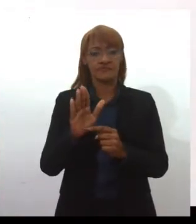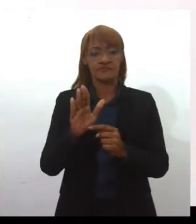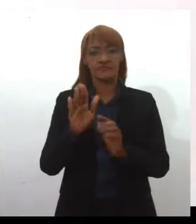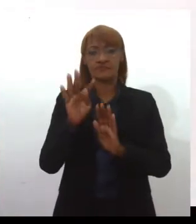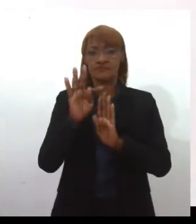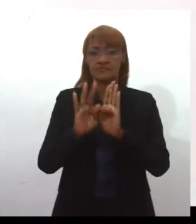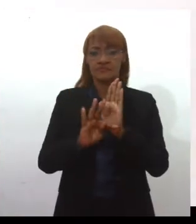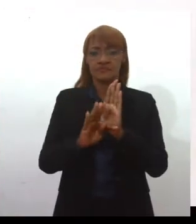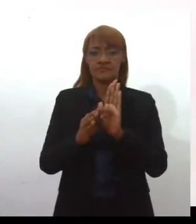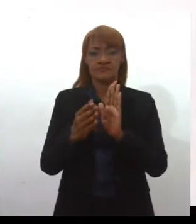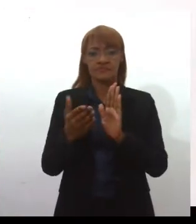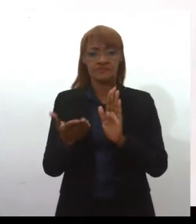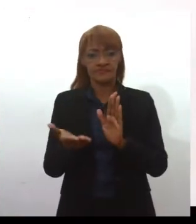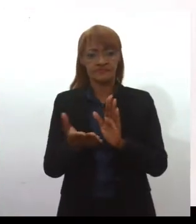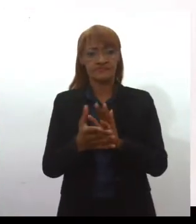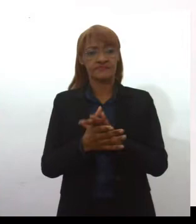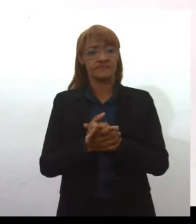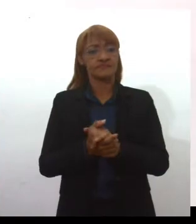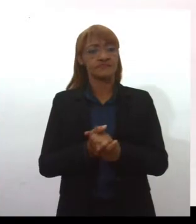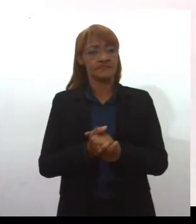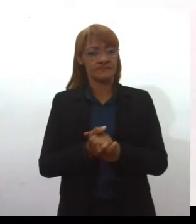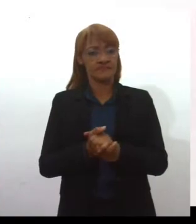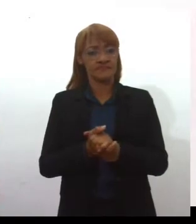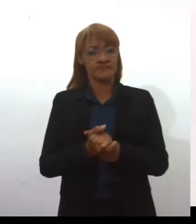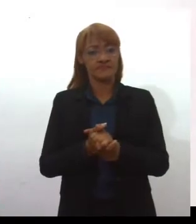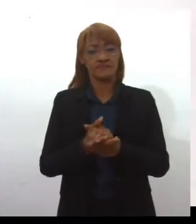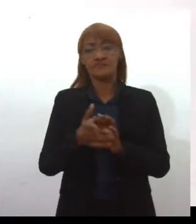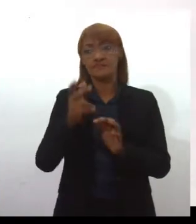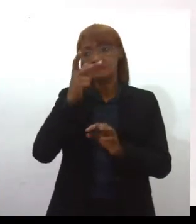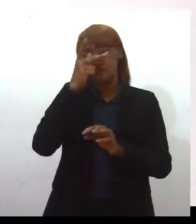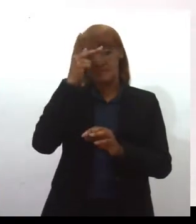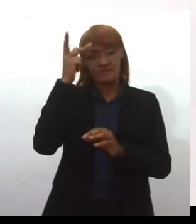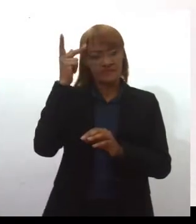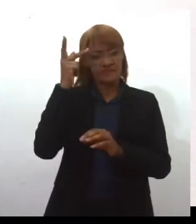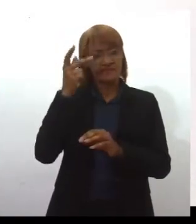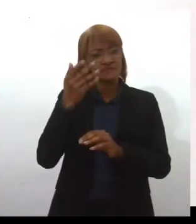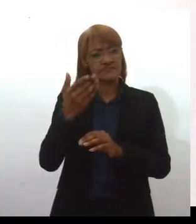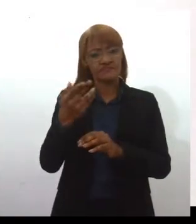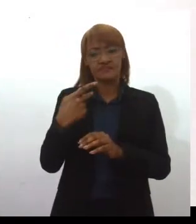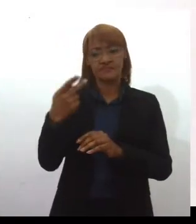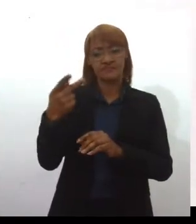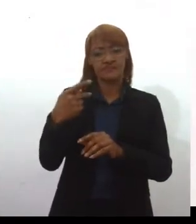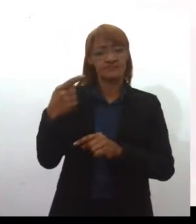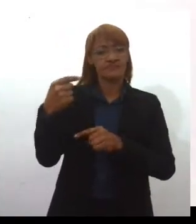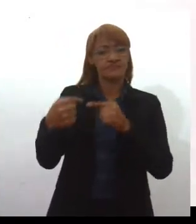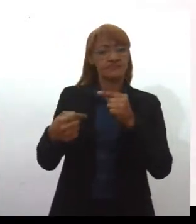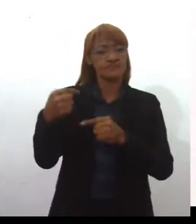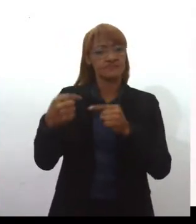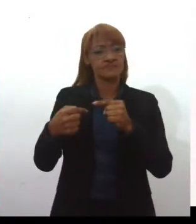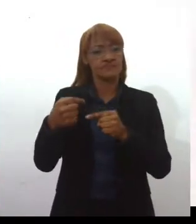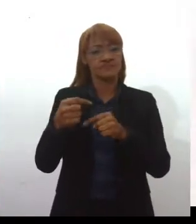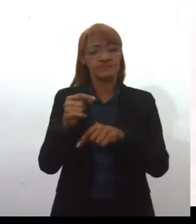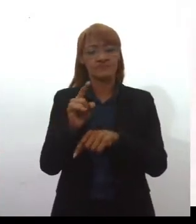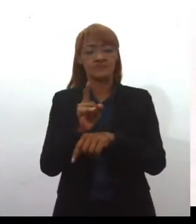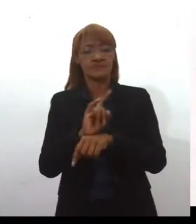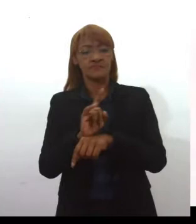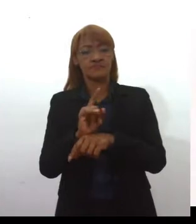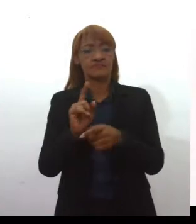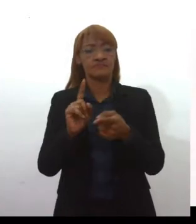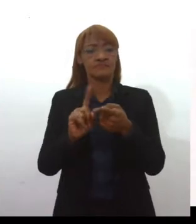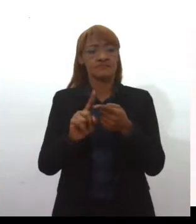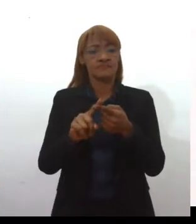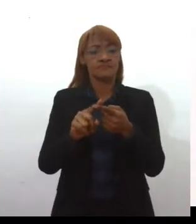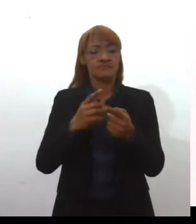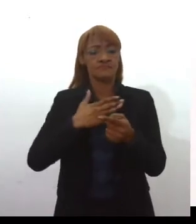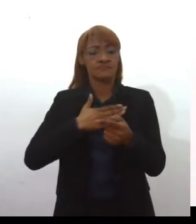bacana. É, é uma pessoa que dialogamos, nós dialogamos muito, tanto na produção do documentário dela quanto na escrita do meu.